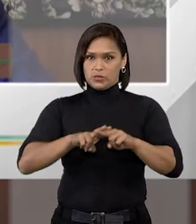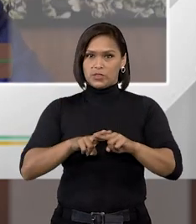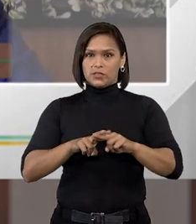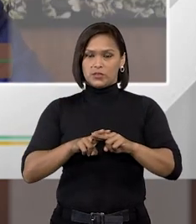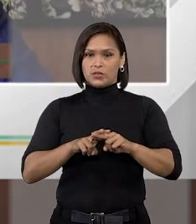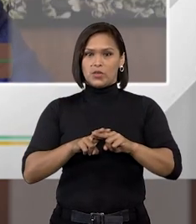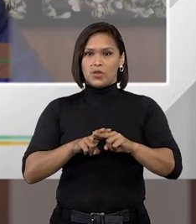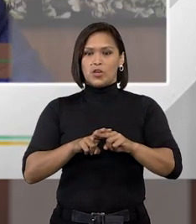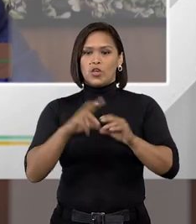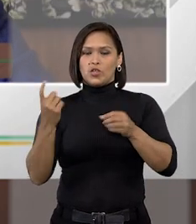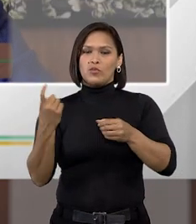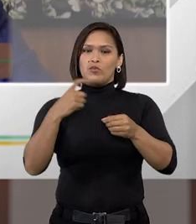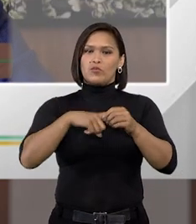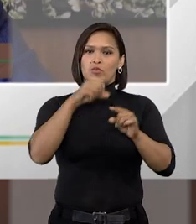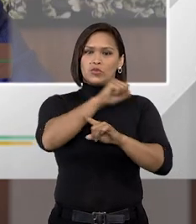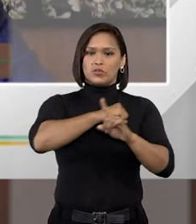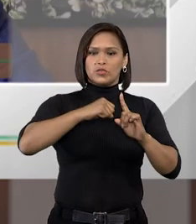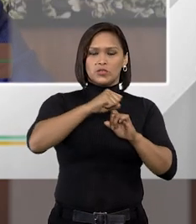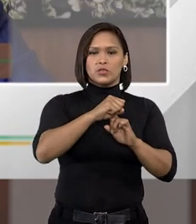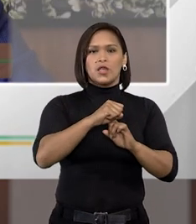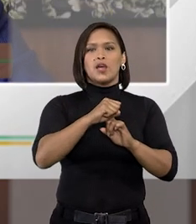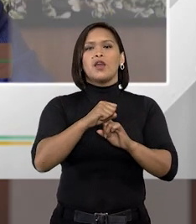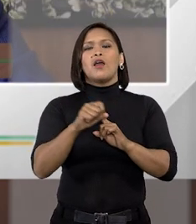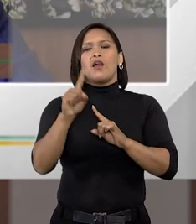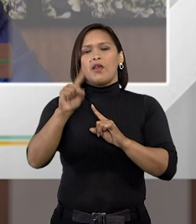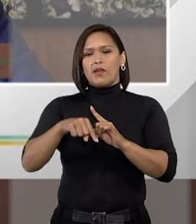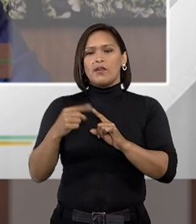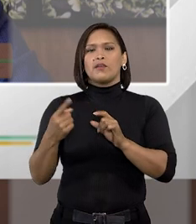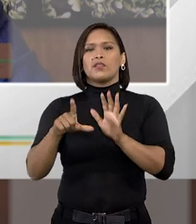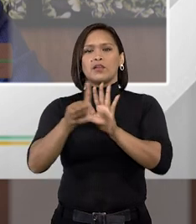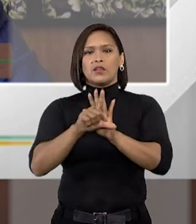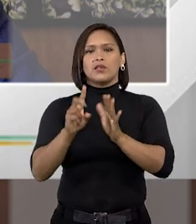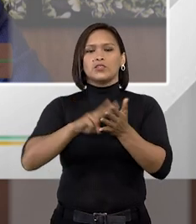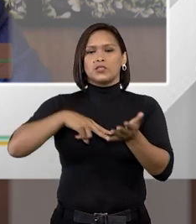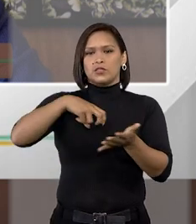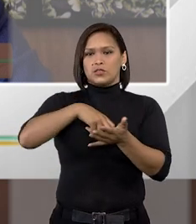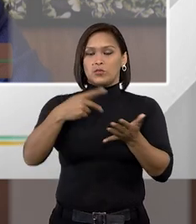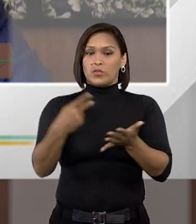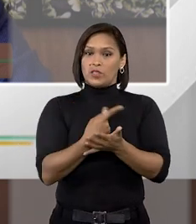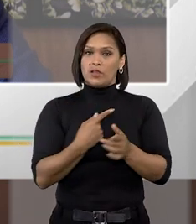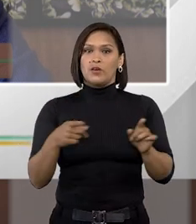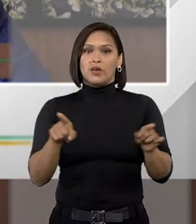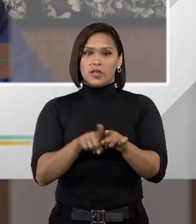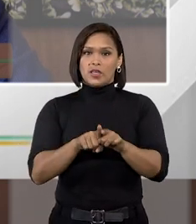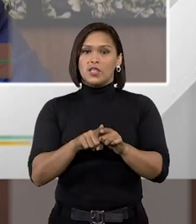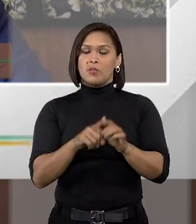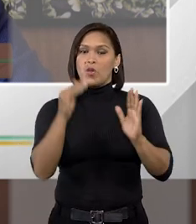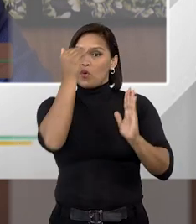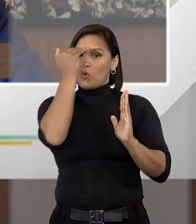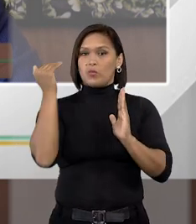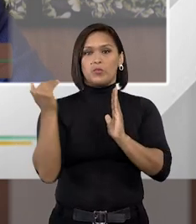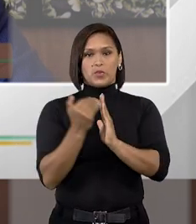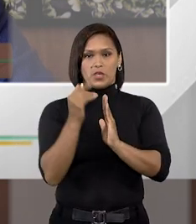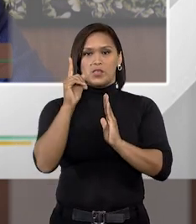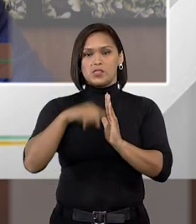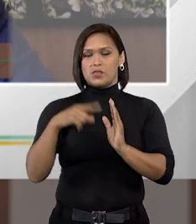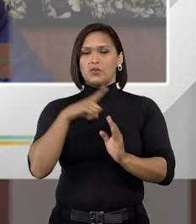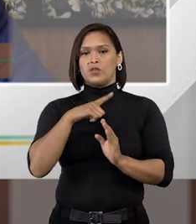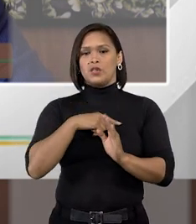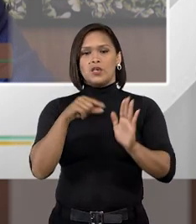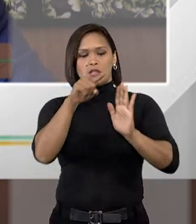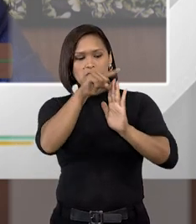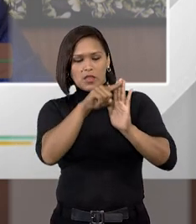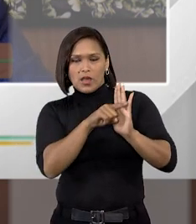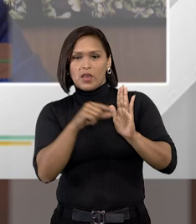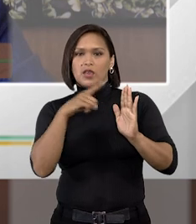do reeducando, que esse é o termo que é utilizado na lei de execução penal, e ele também é um dever. Existe um